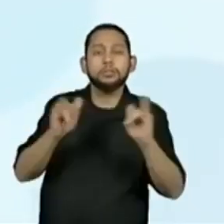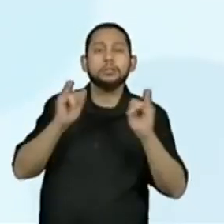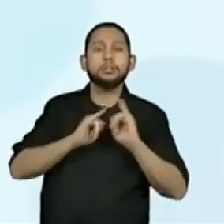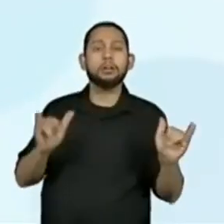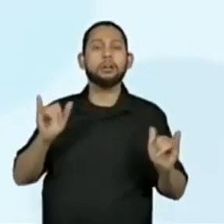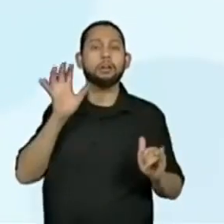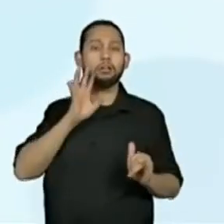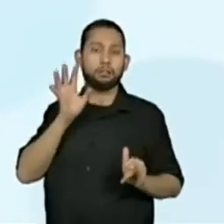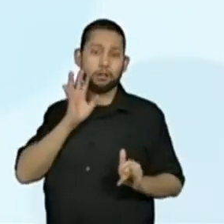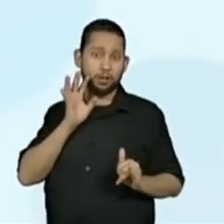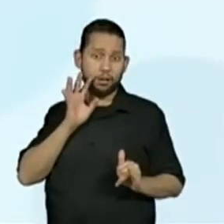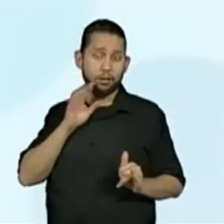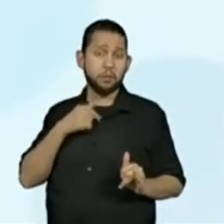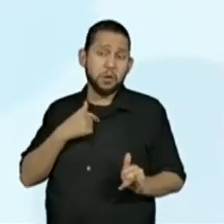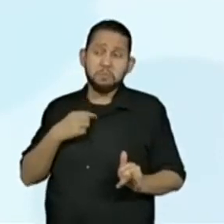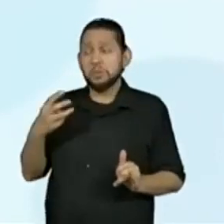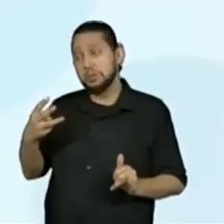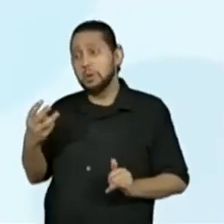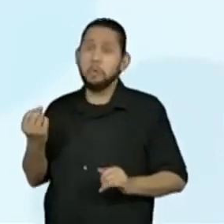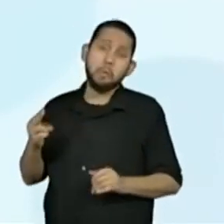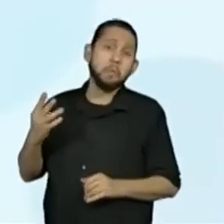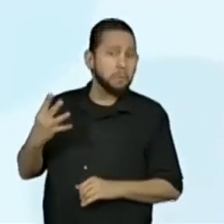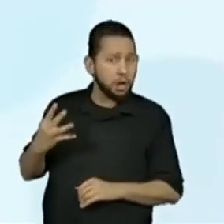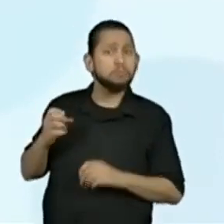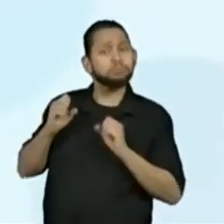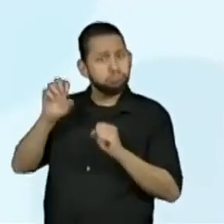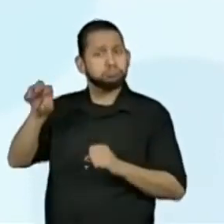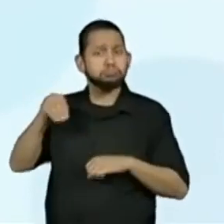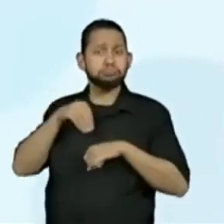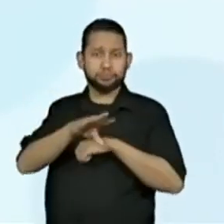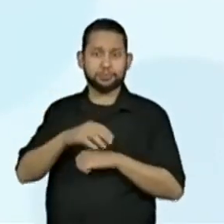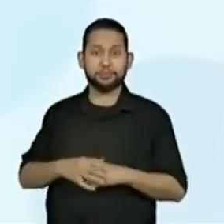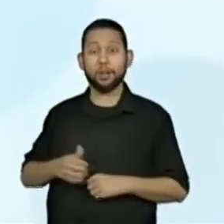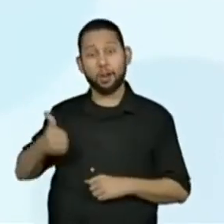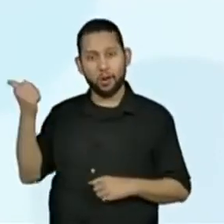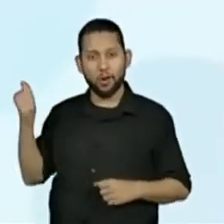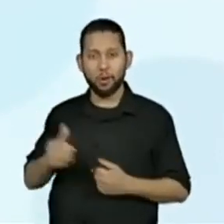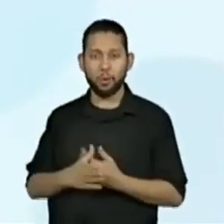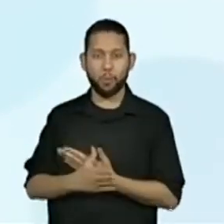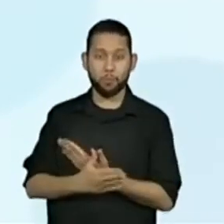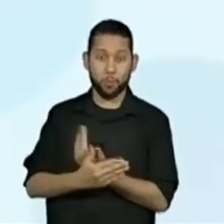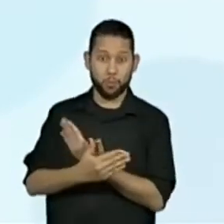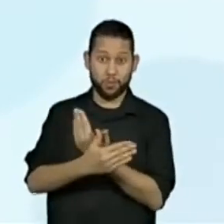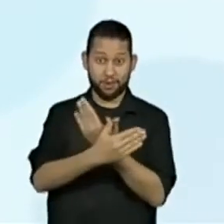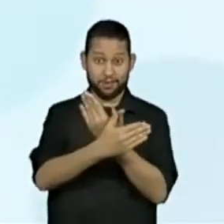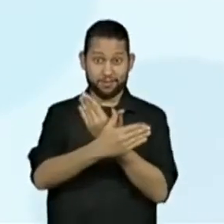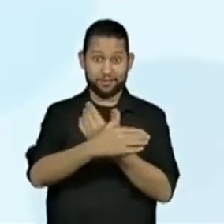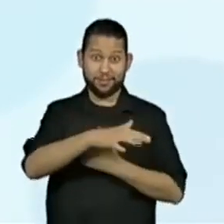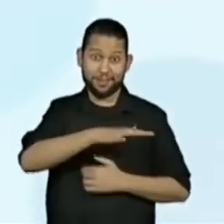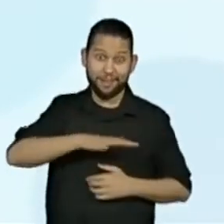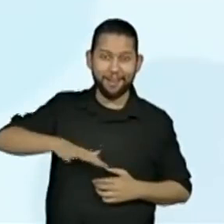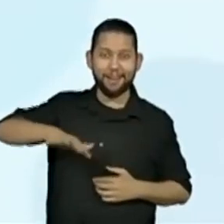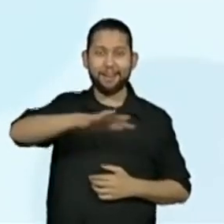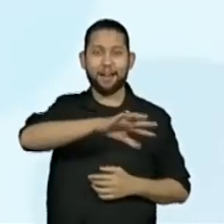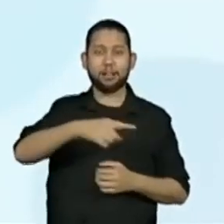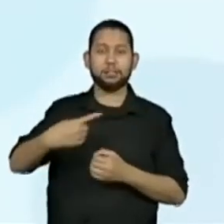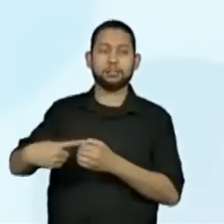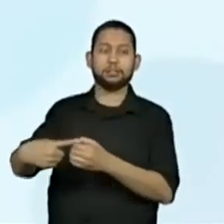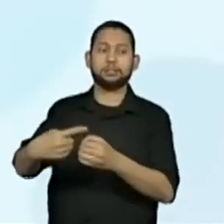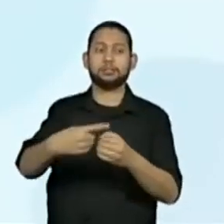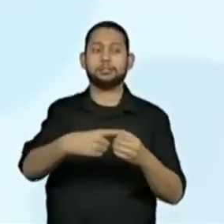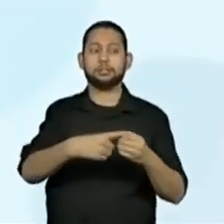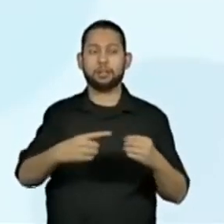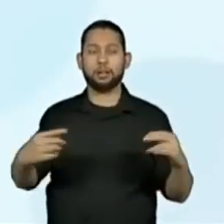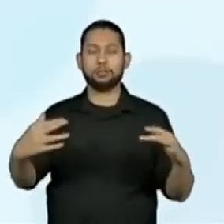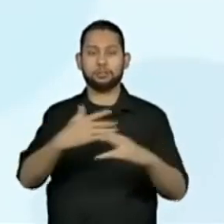trazer para vocês do quarto, porque borboletas urbanas, interessante o tema e tem muitas informações